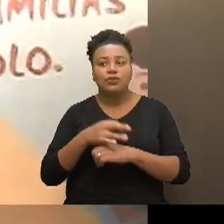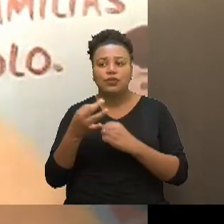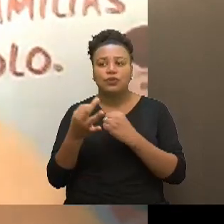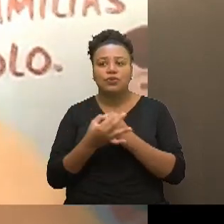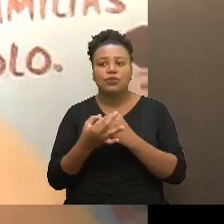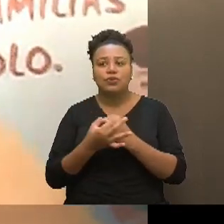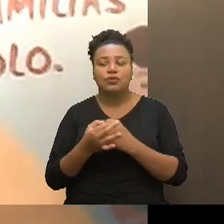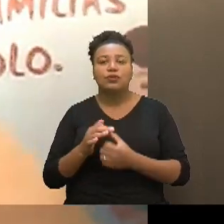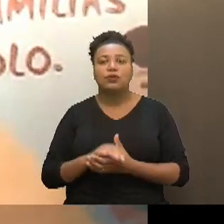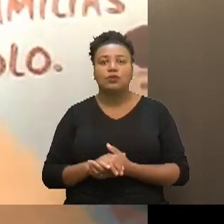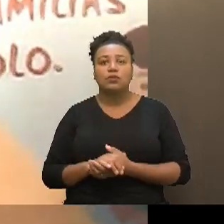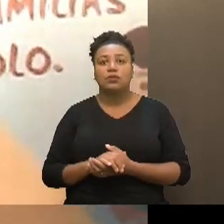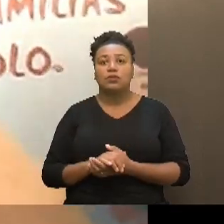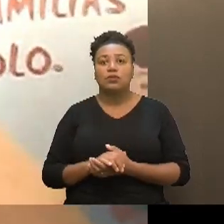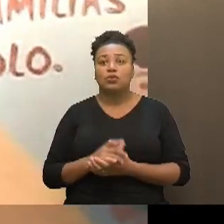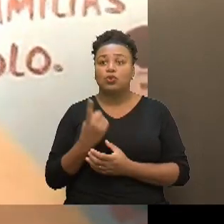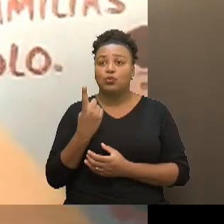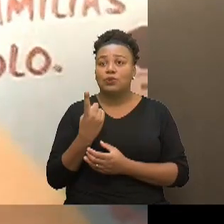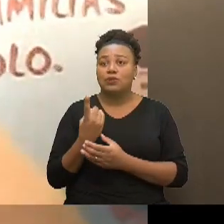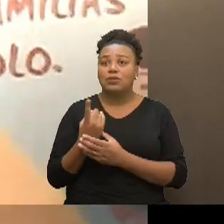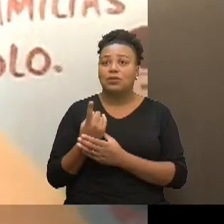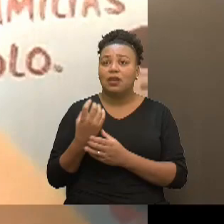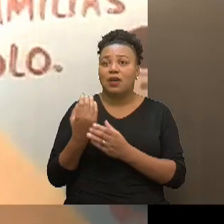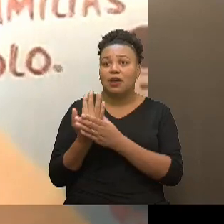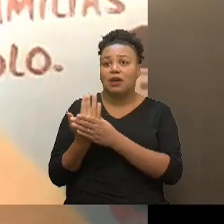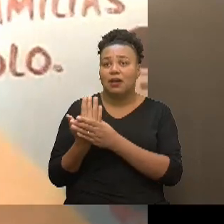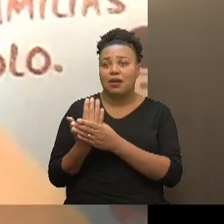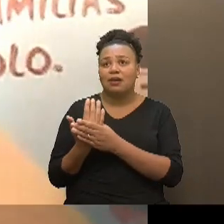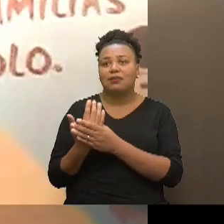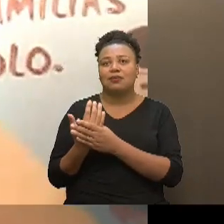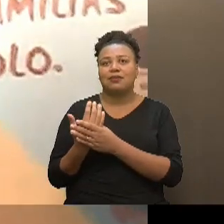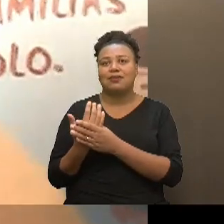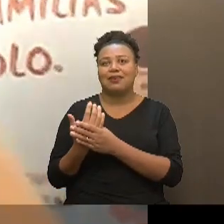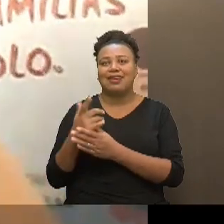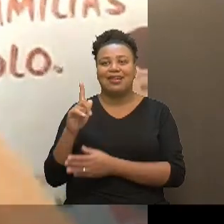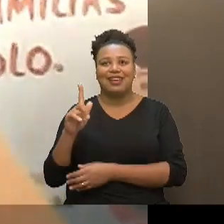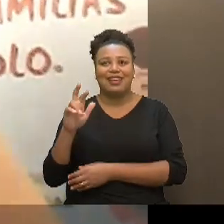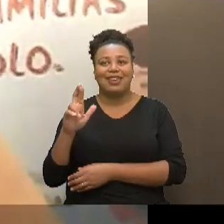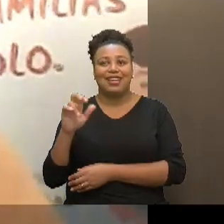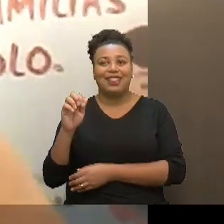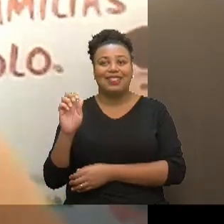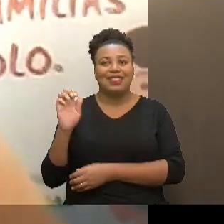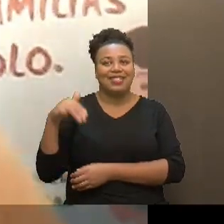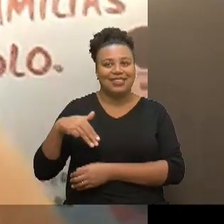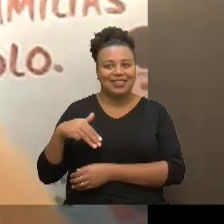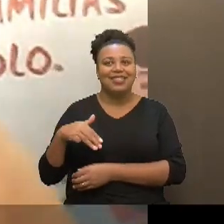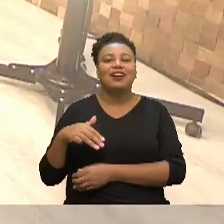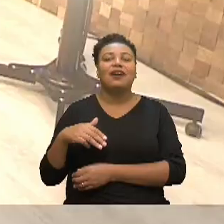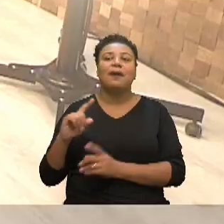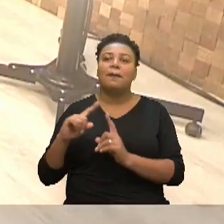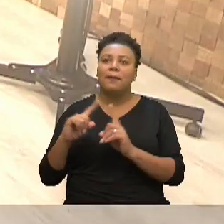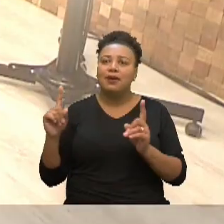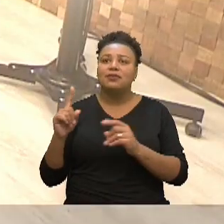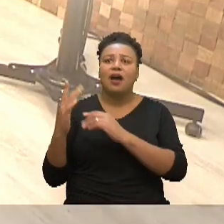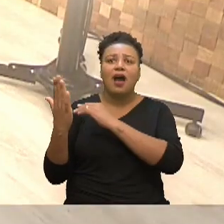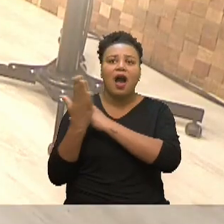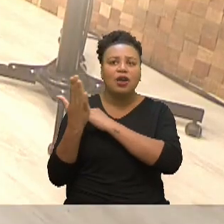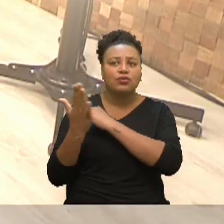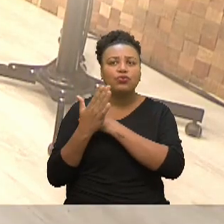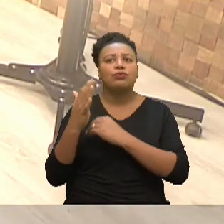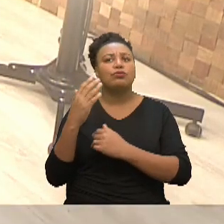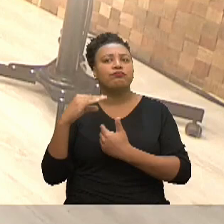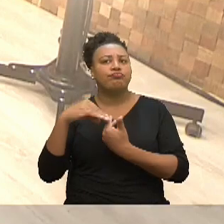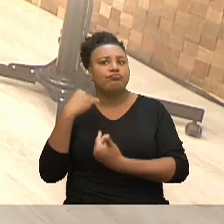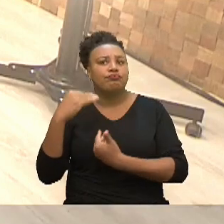da URGS que é o Gritam ou Gritam nunca sei pronunciar direito mas elas nos ajudaram